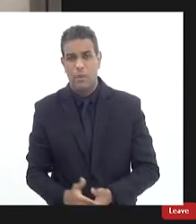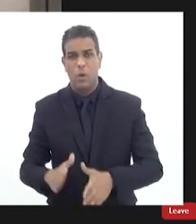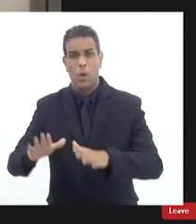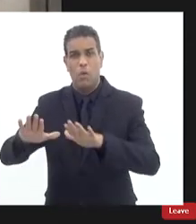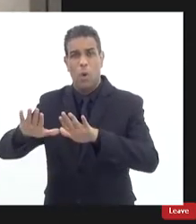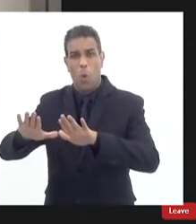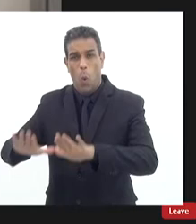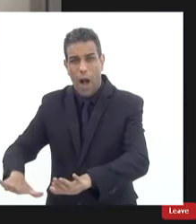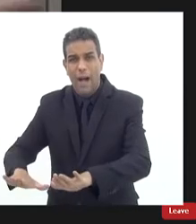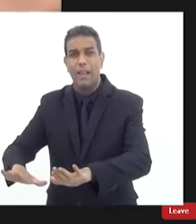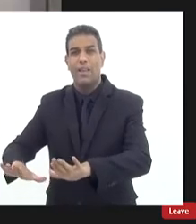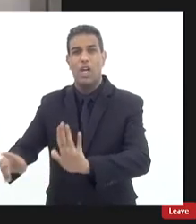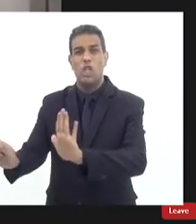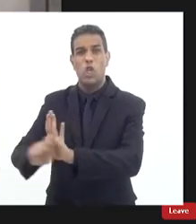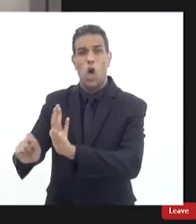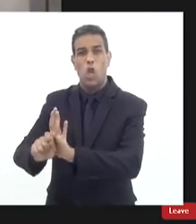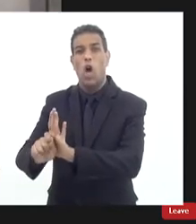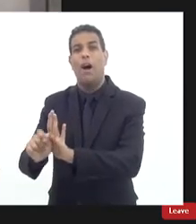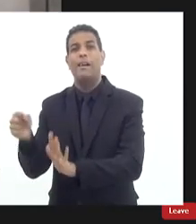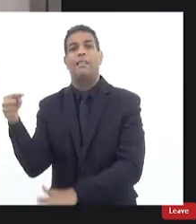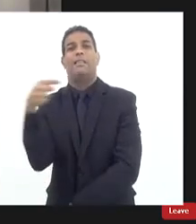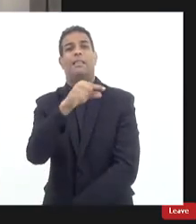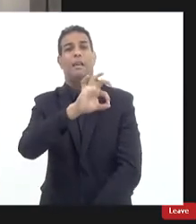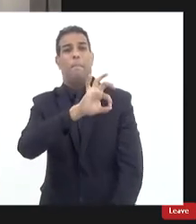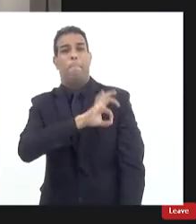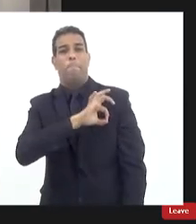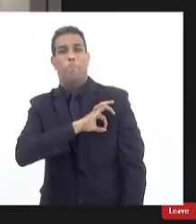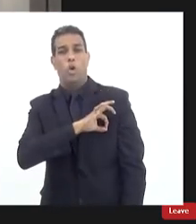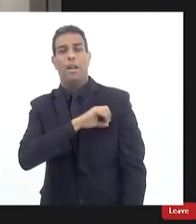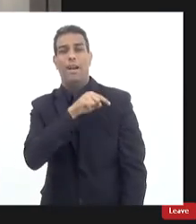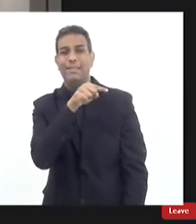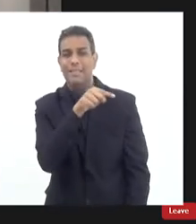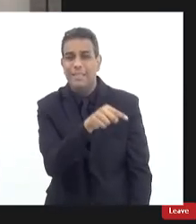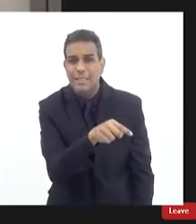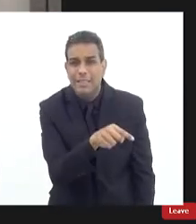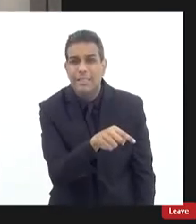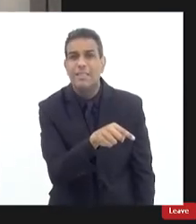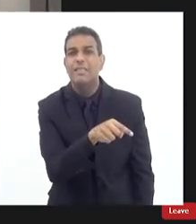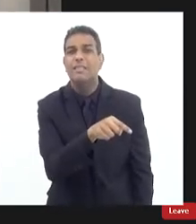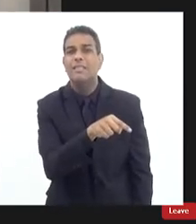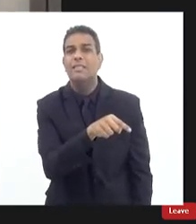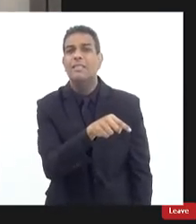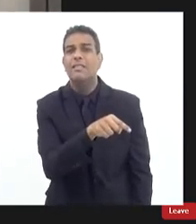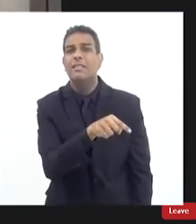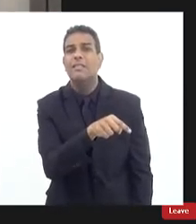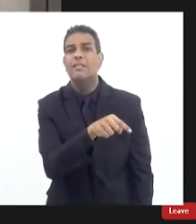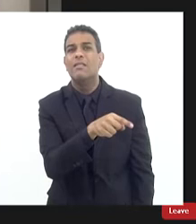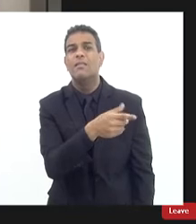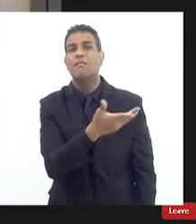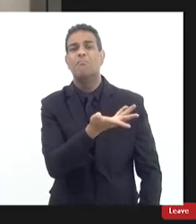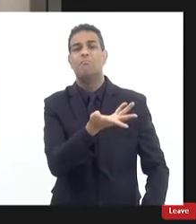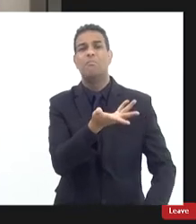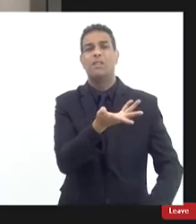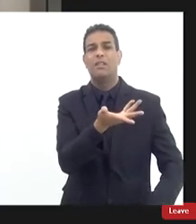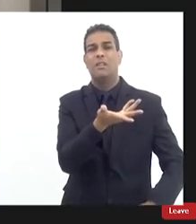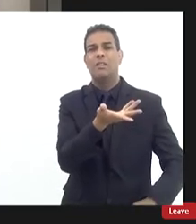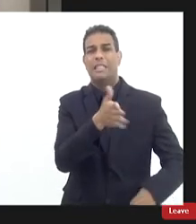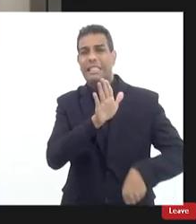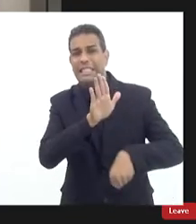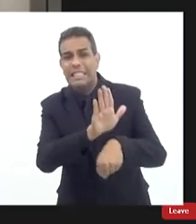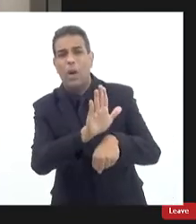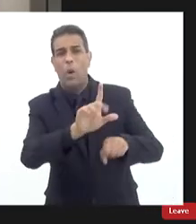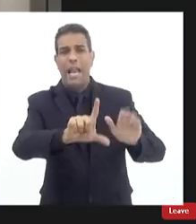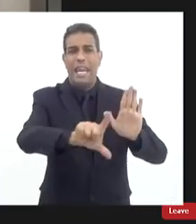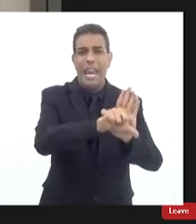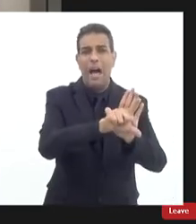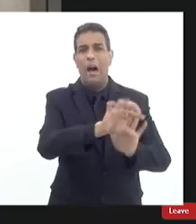e o armamento senão o policial vão dizer que o policial não agiu em legítima defesa ou algo parecido e vão dizer que